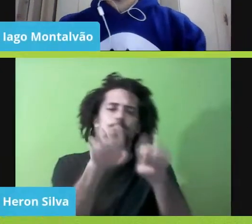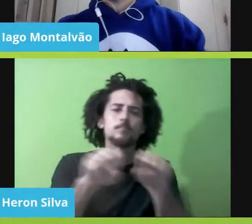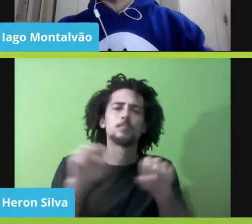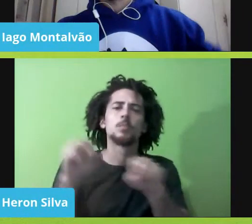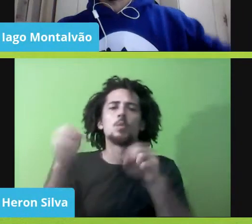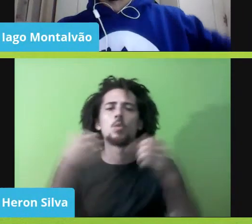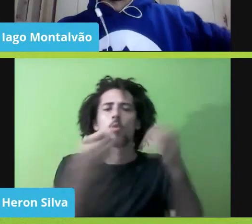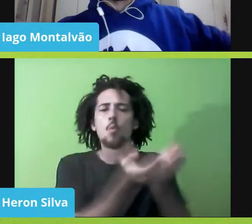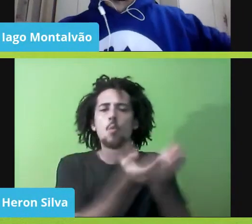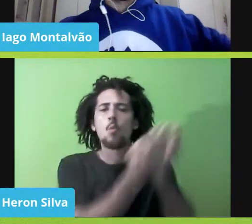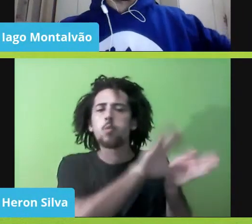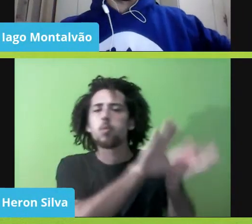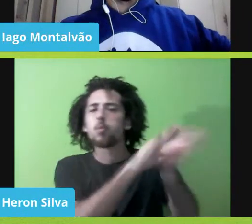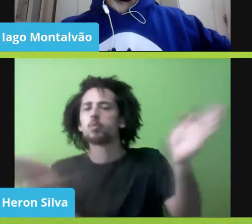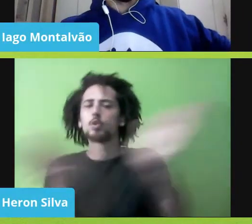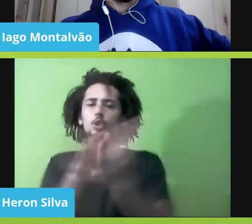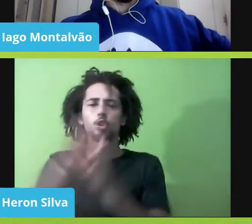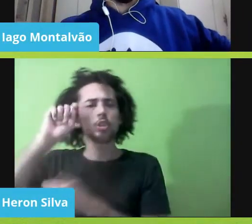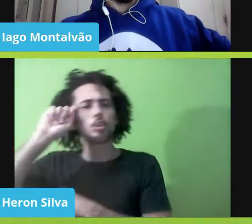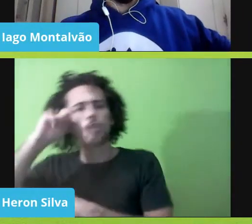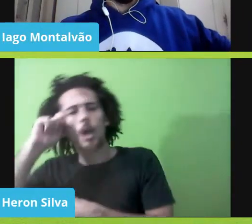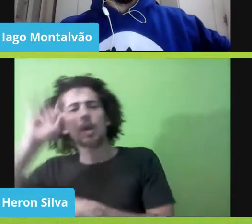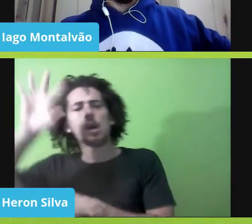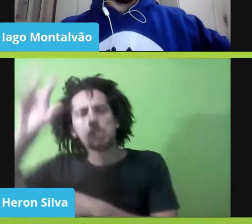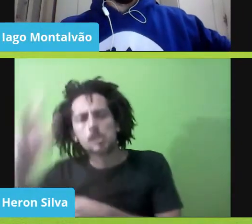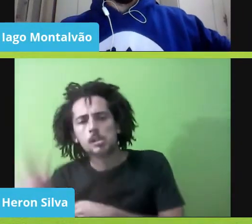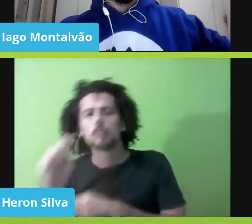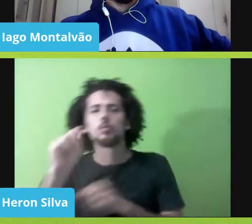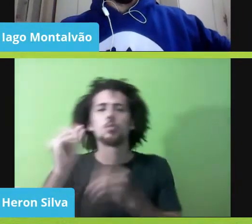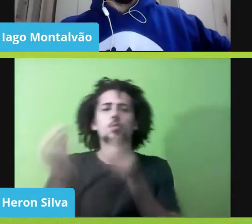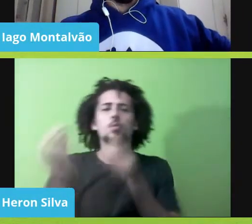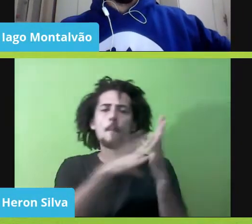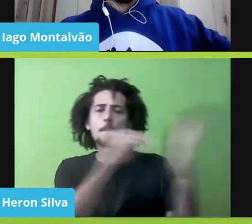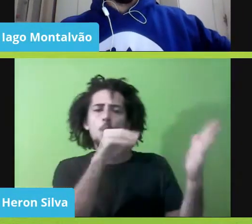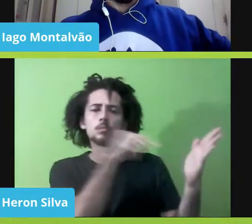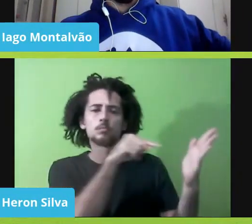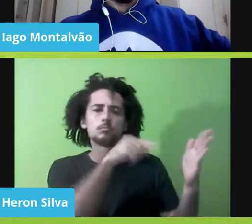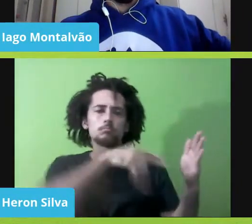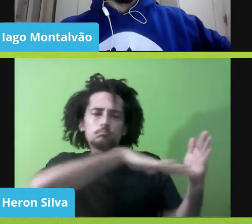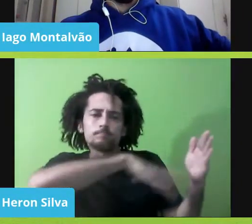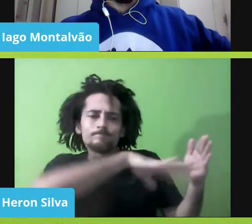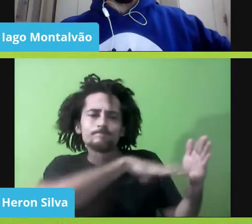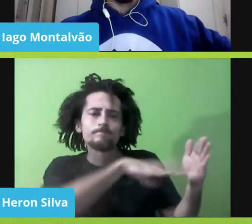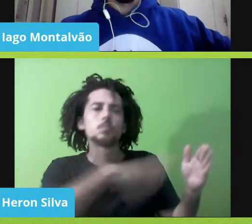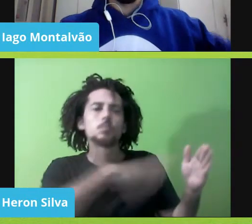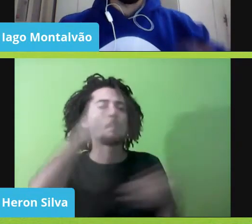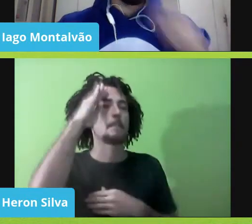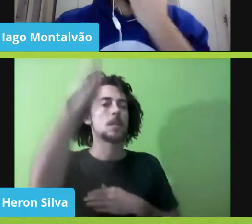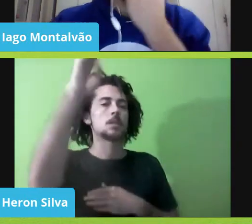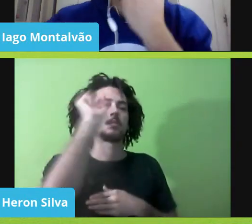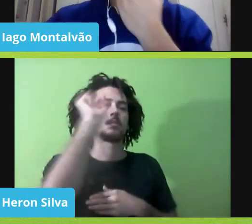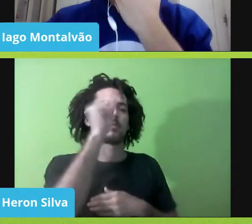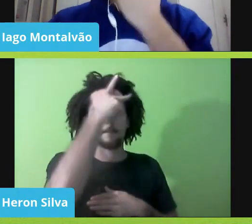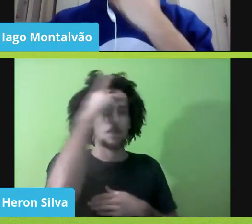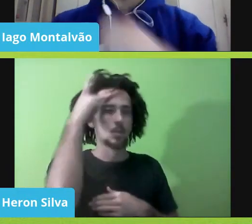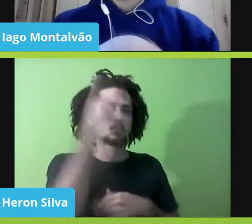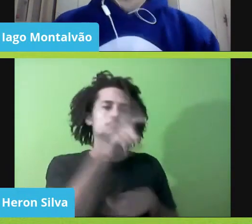um modelo de organização territorial que privilegia o grande latifúndio, que eram as capitanias hereditárias,